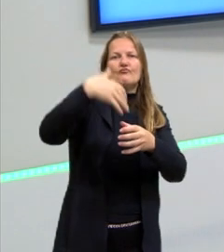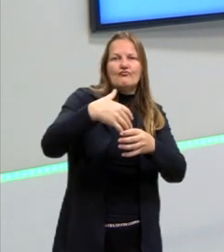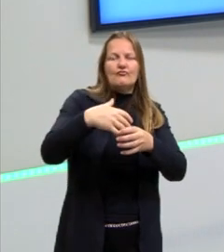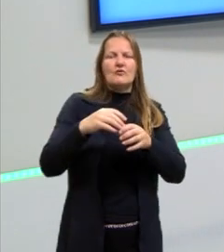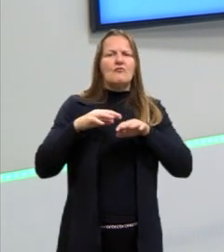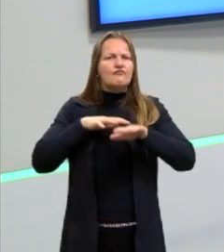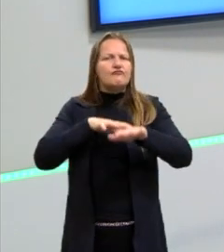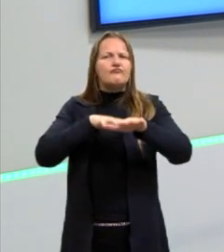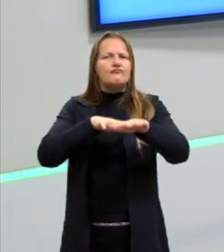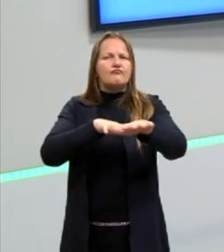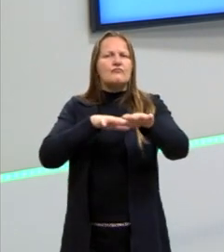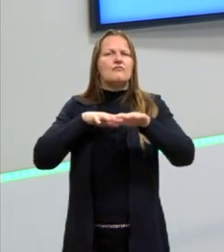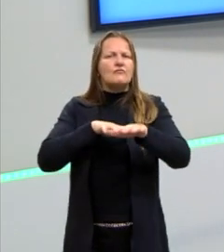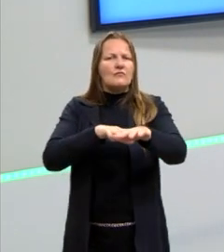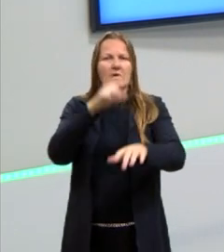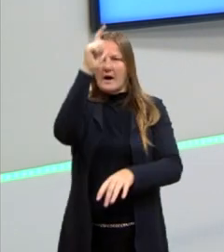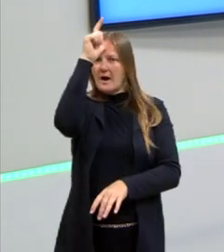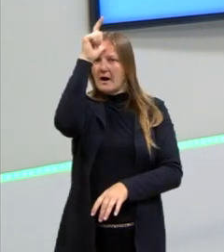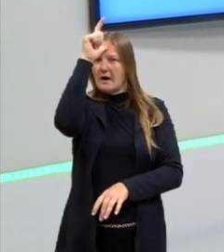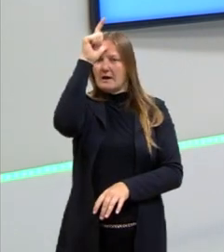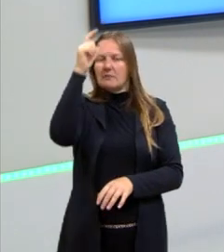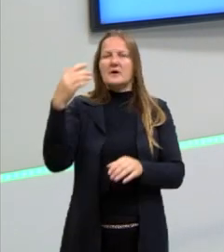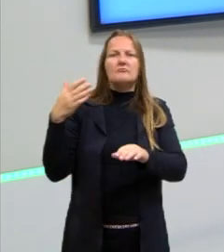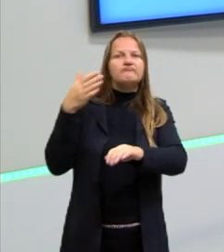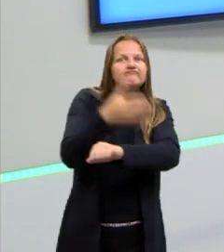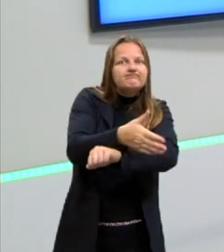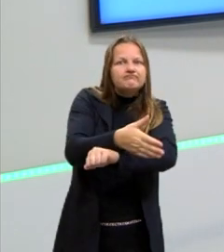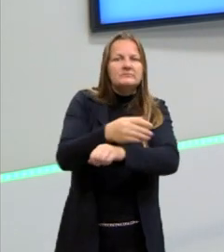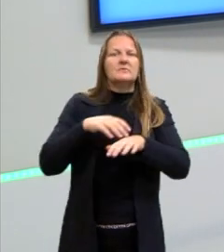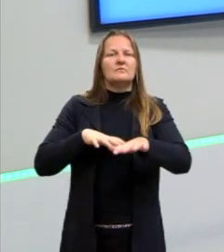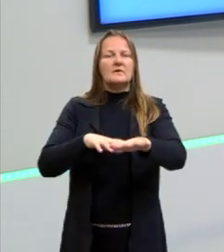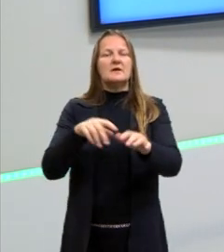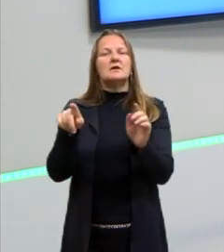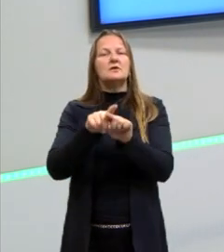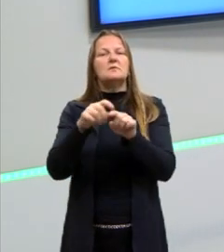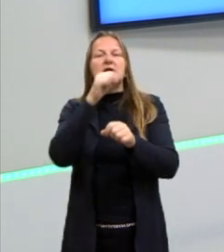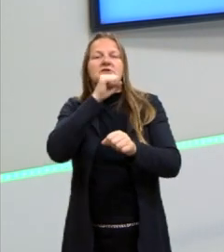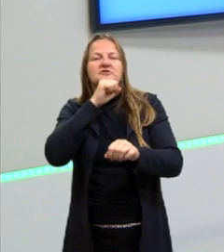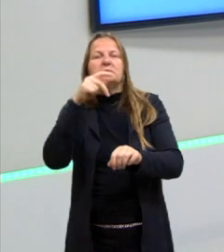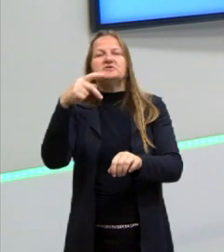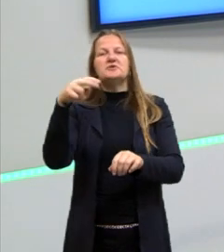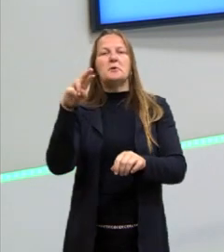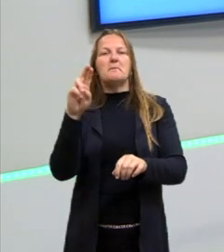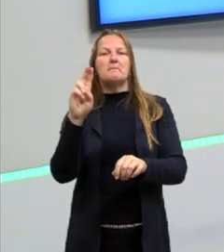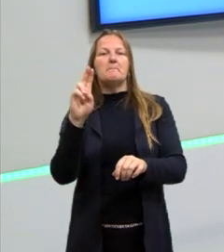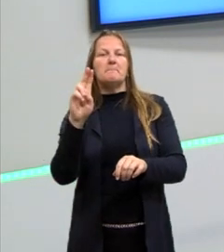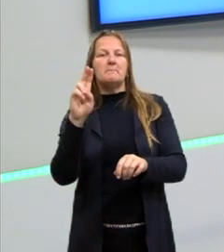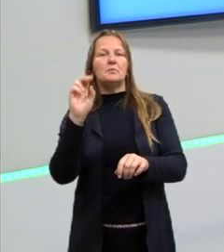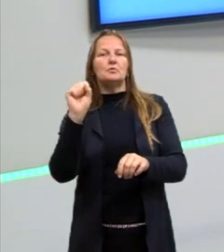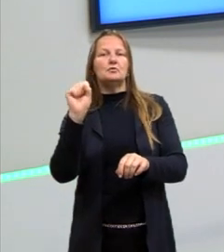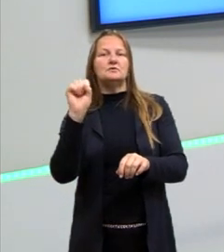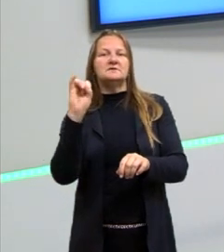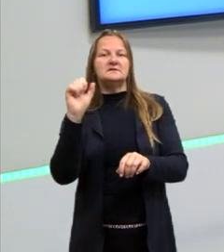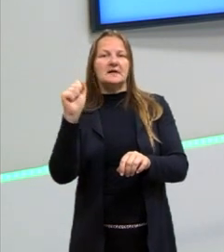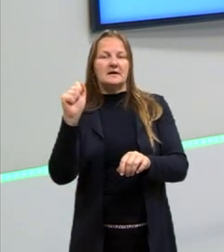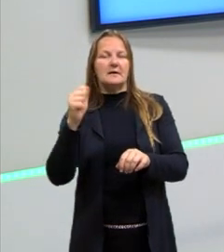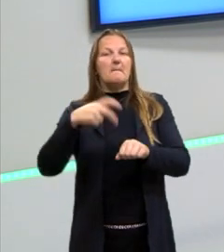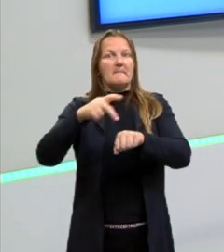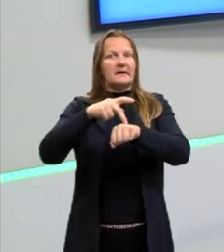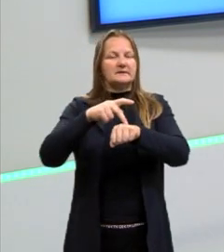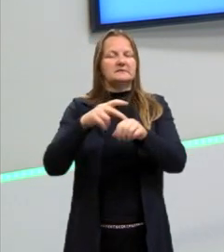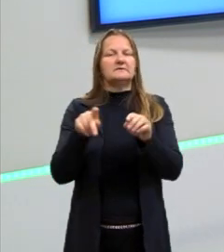A Alemanha, que na época ainda era, em grande parte, a Prússia. E o povo organiza barricadas para tentar resistir